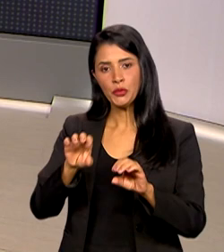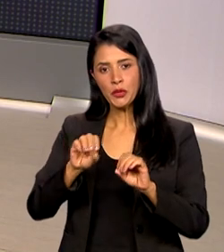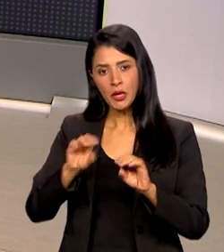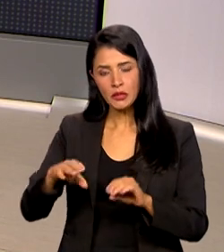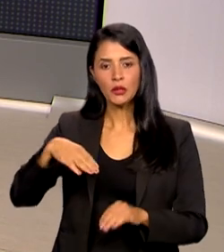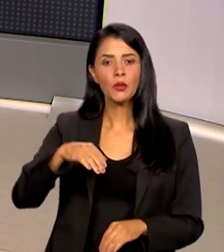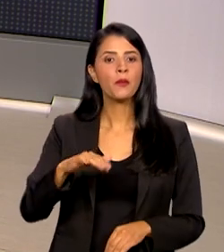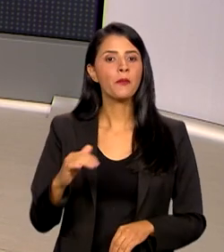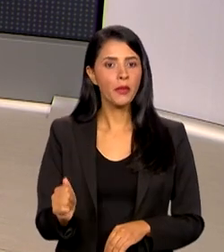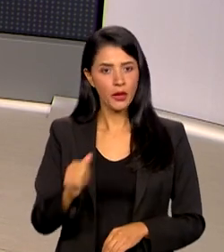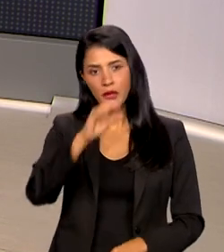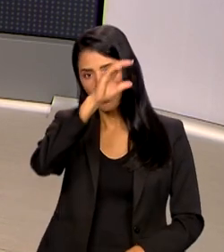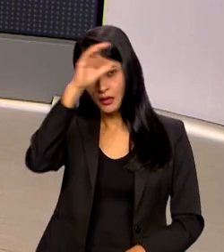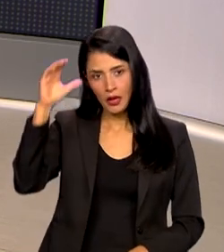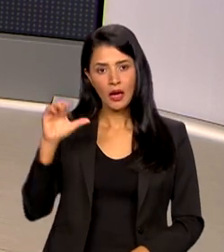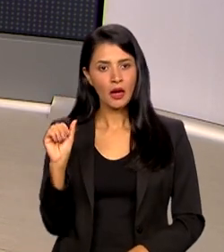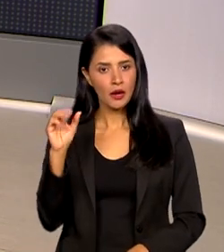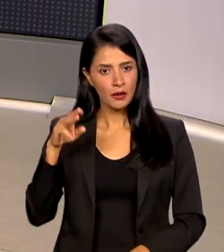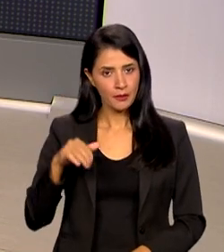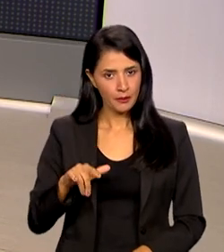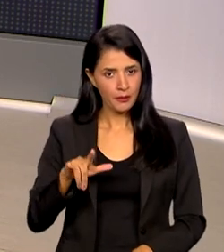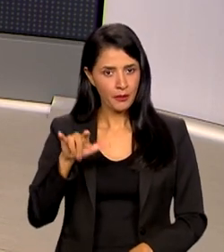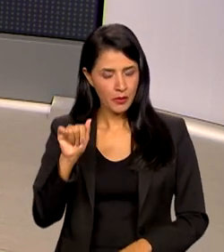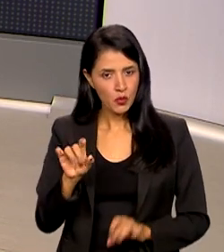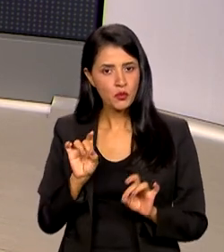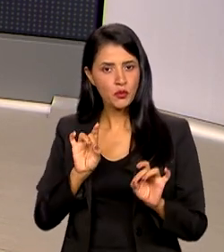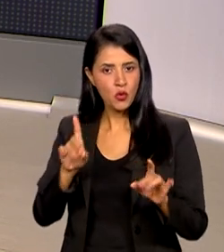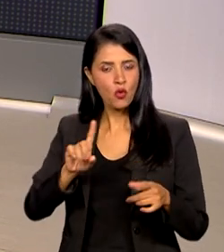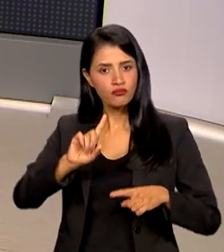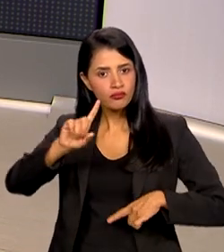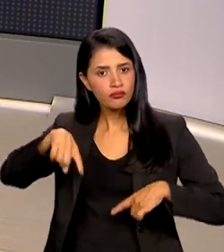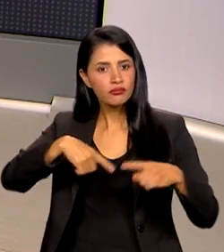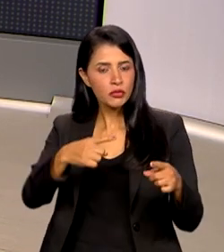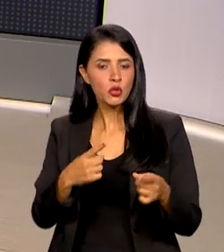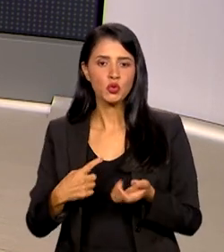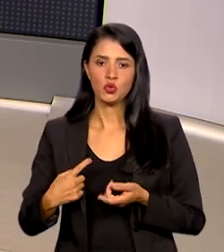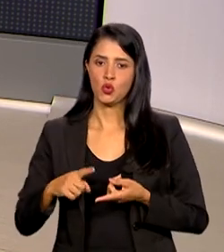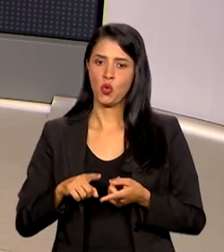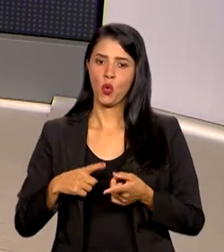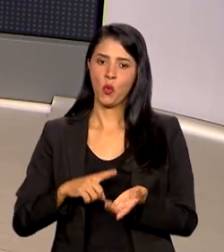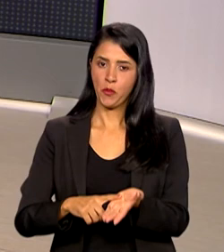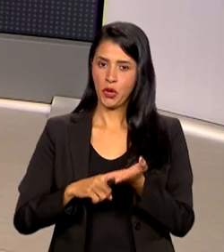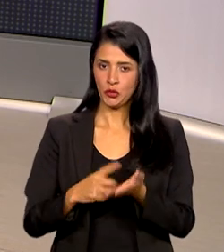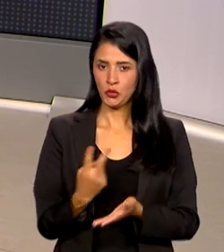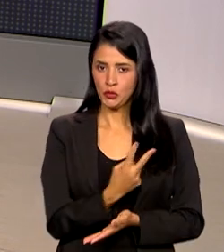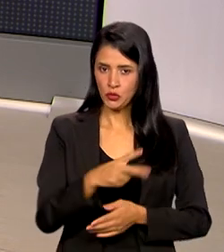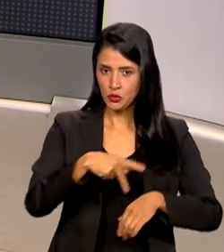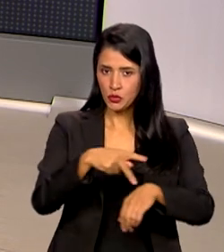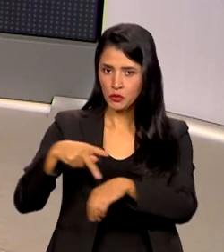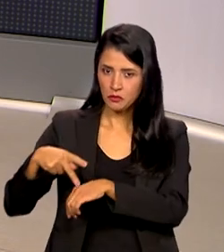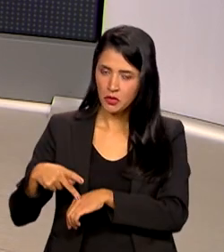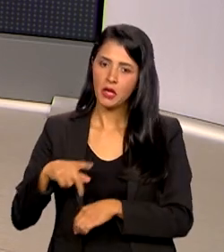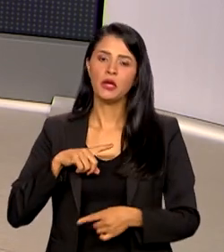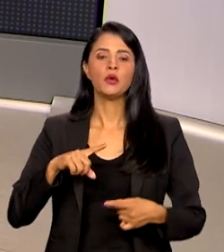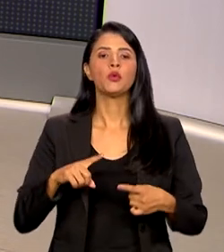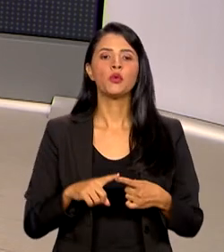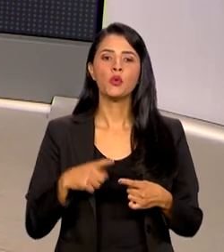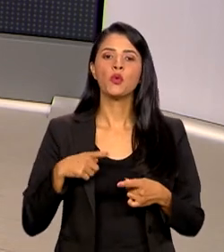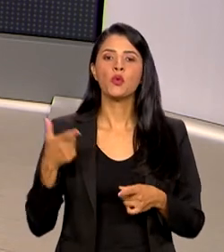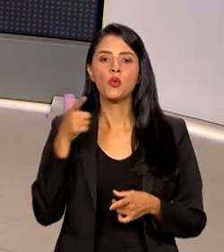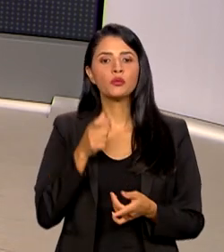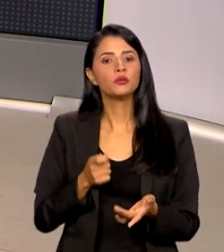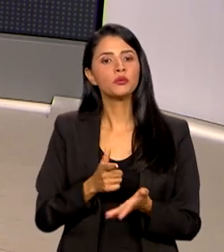Santana, destacou avanços na cooperação entre os dois países no setor. Entre eles, a concessão de